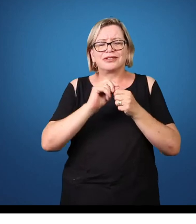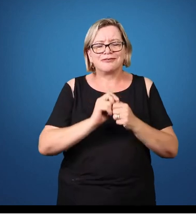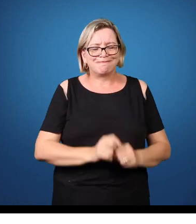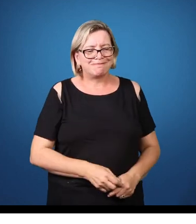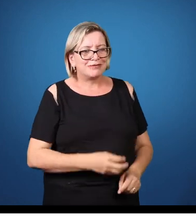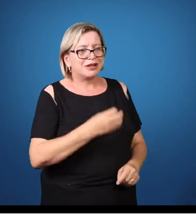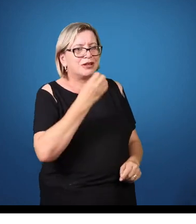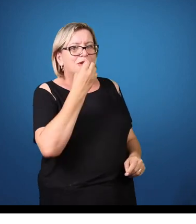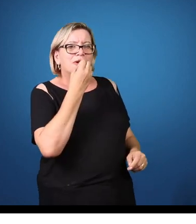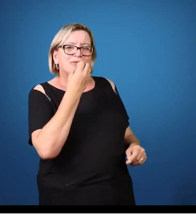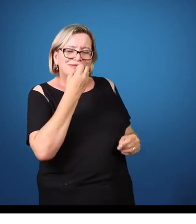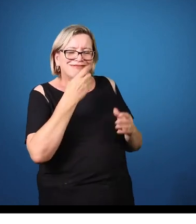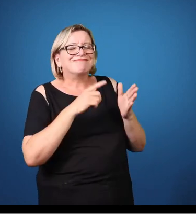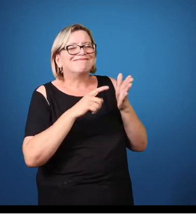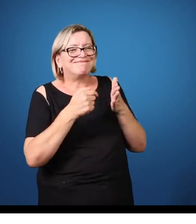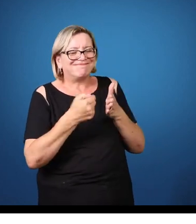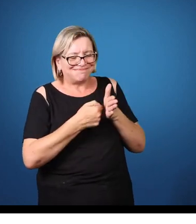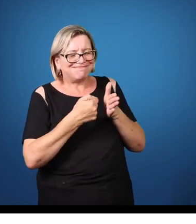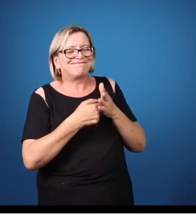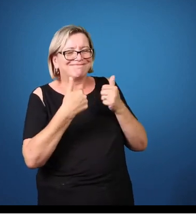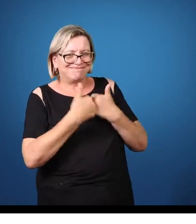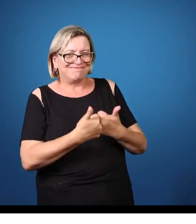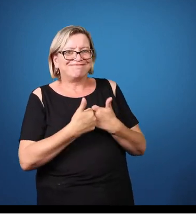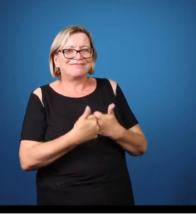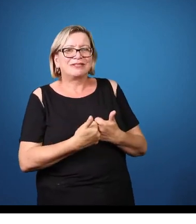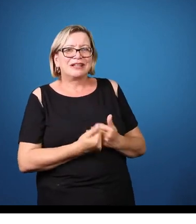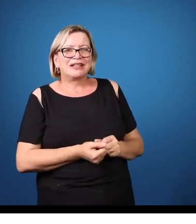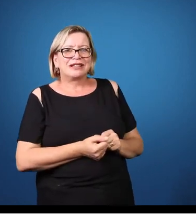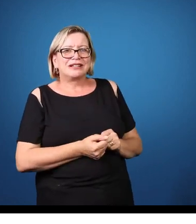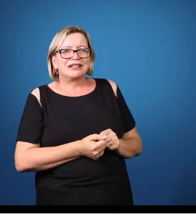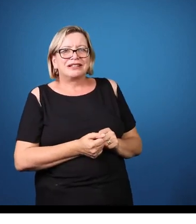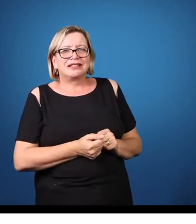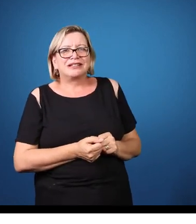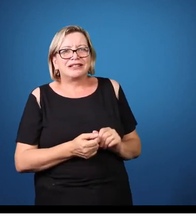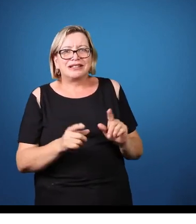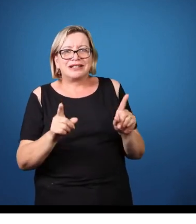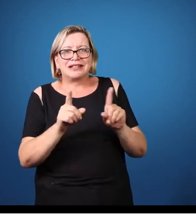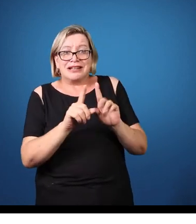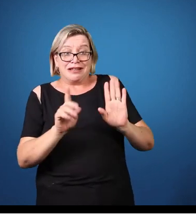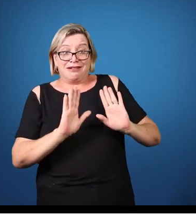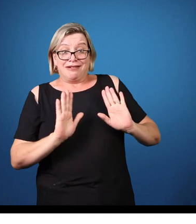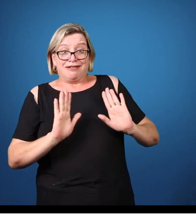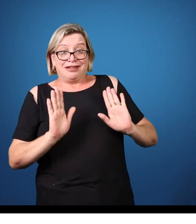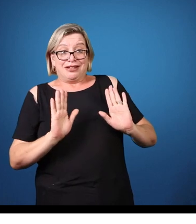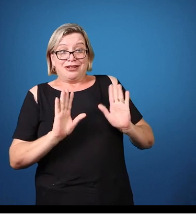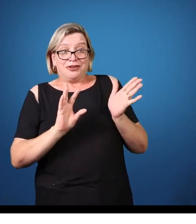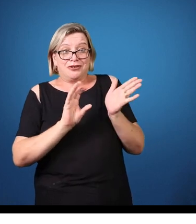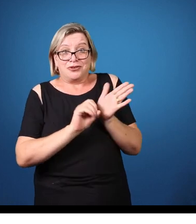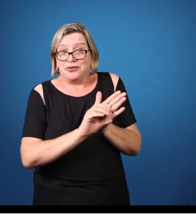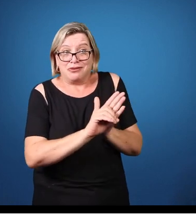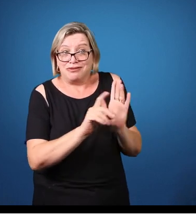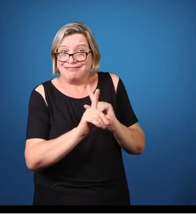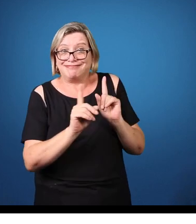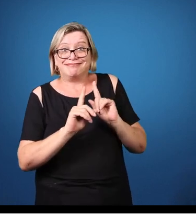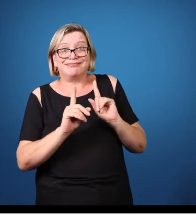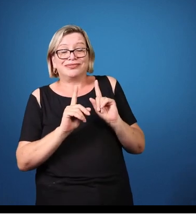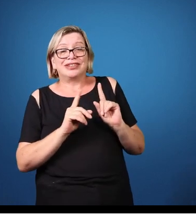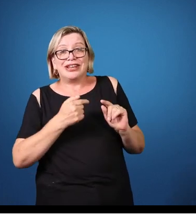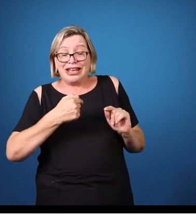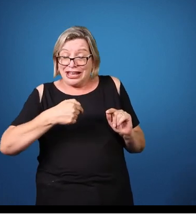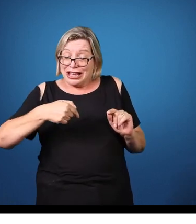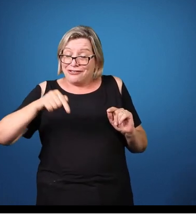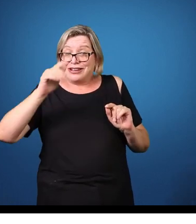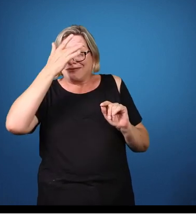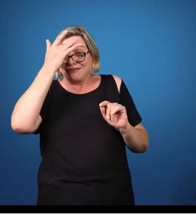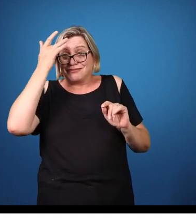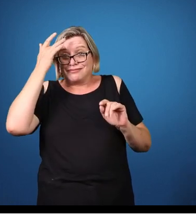Não, não faça isso. Procurar um especialista. Isso. Gostaria de fazer uma diferenciação aqui, algo que a gente vai